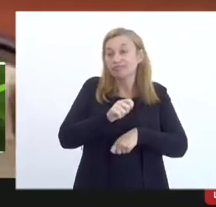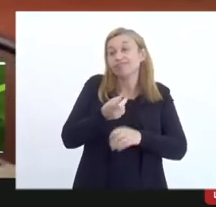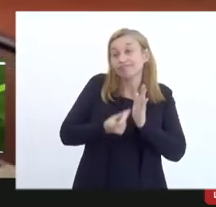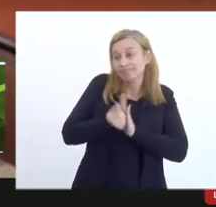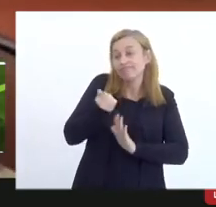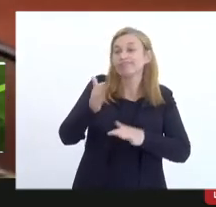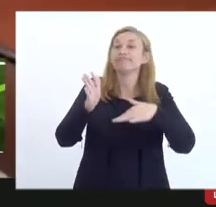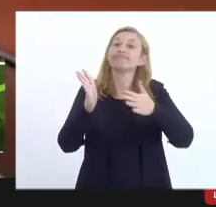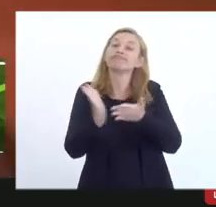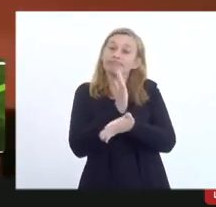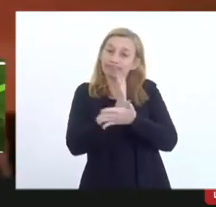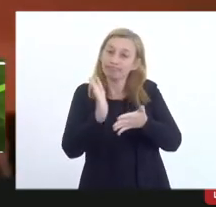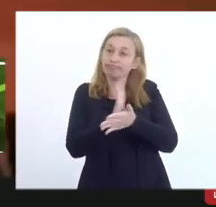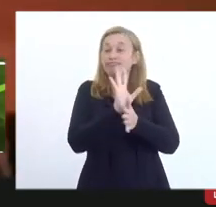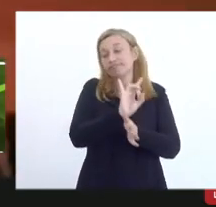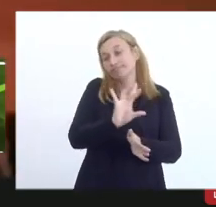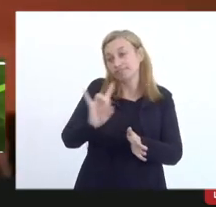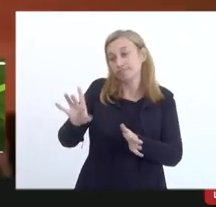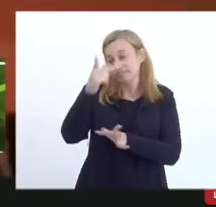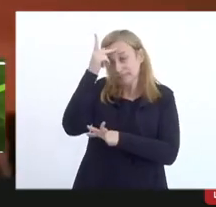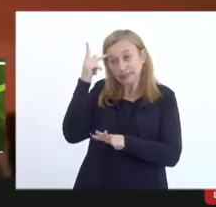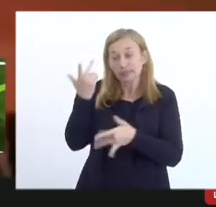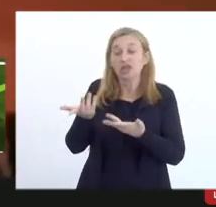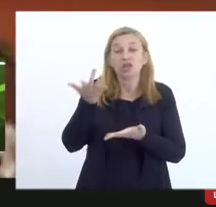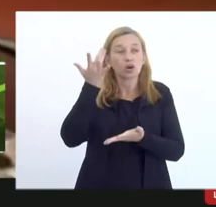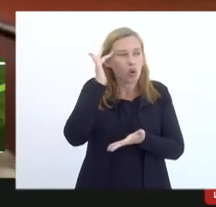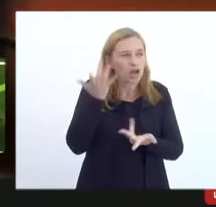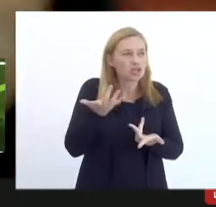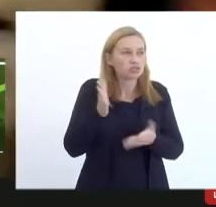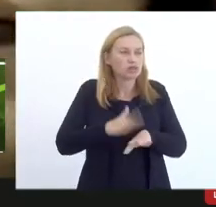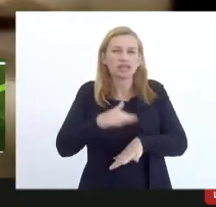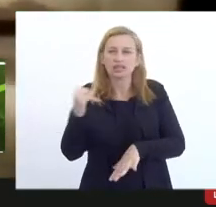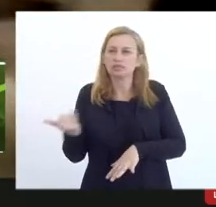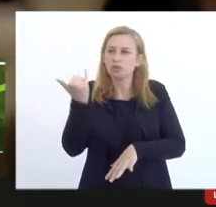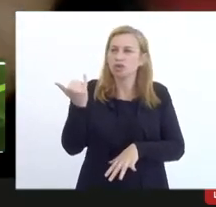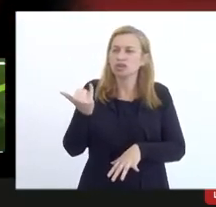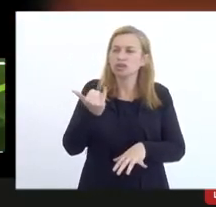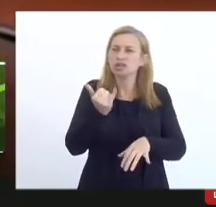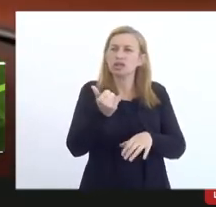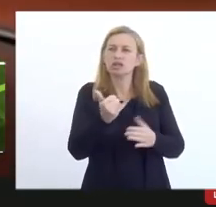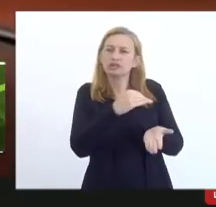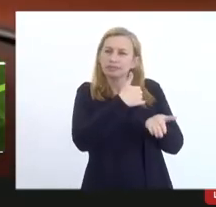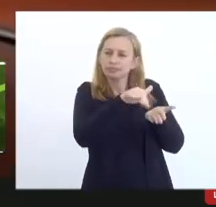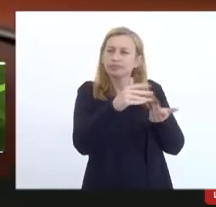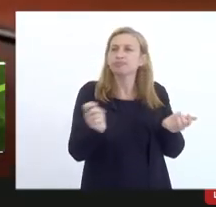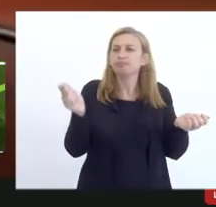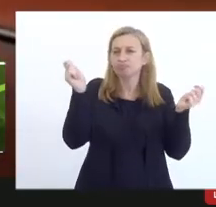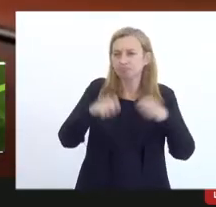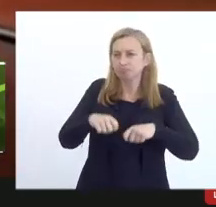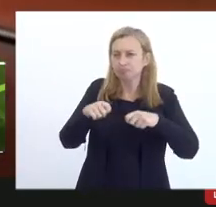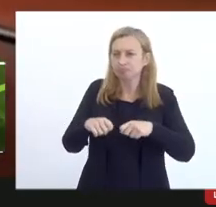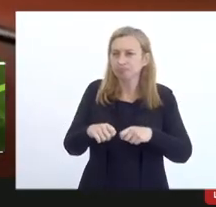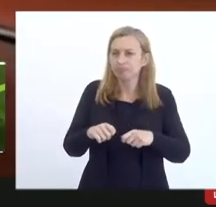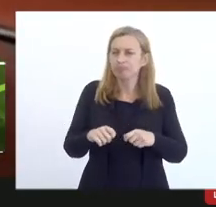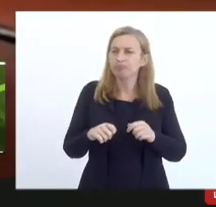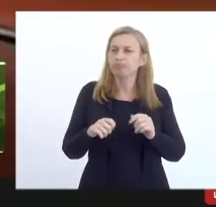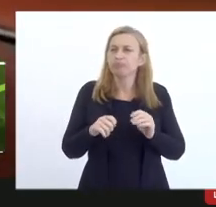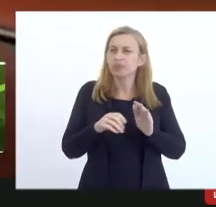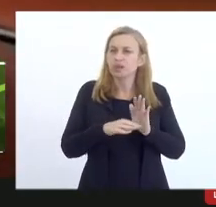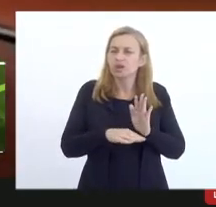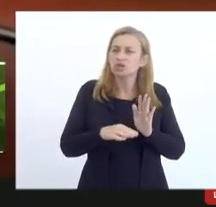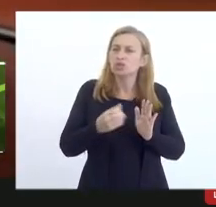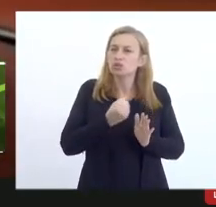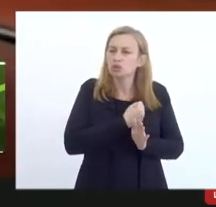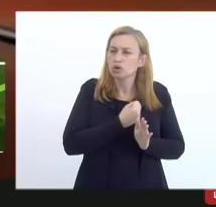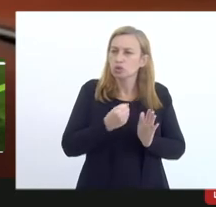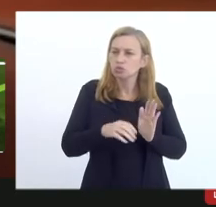eu acho muito mais importante ter no sistema da secretaria a possibilidade da gente subir a nota no dia que